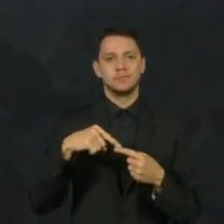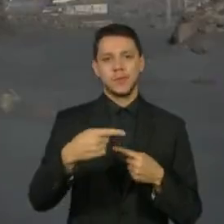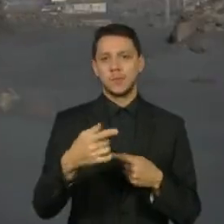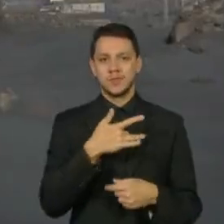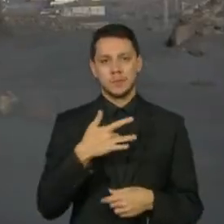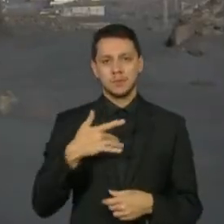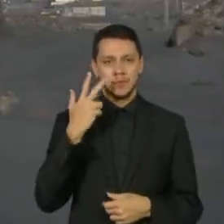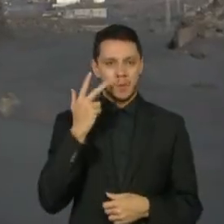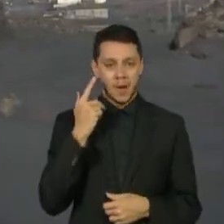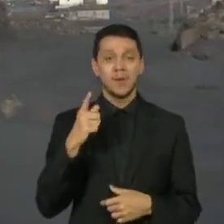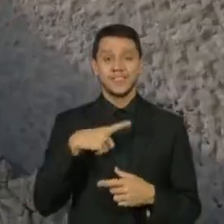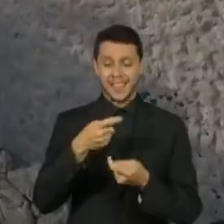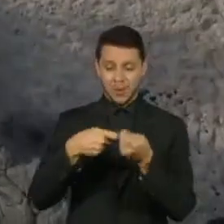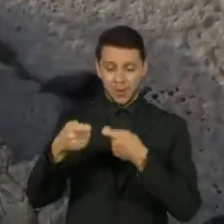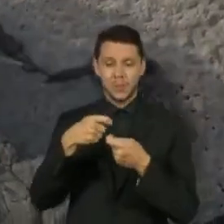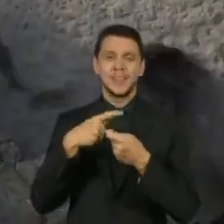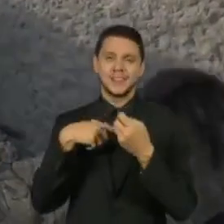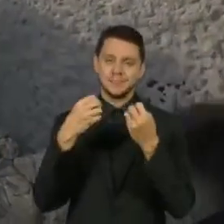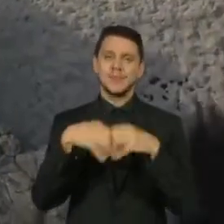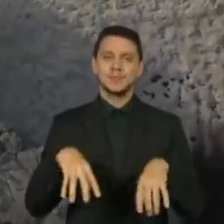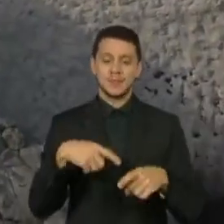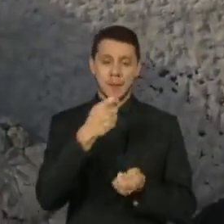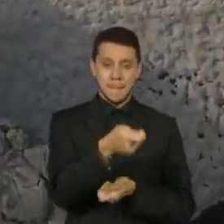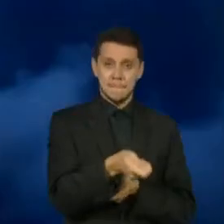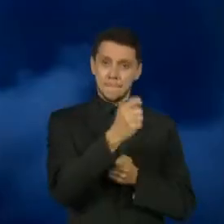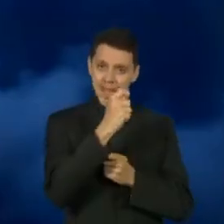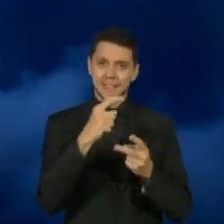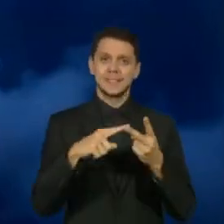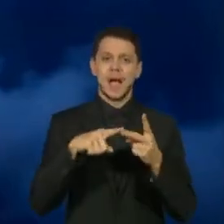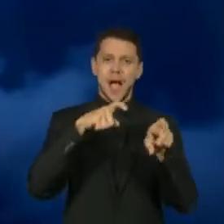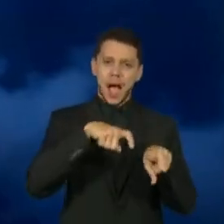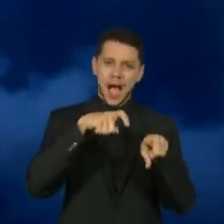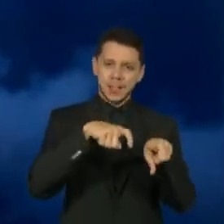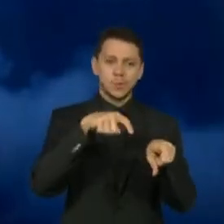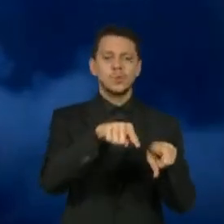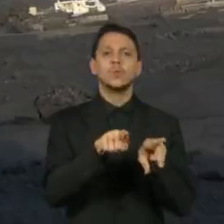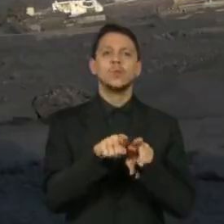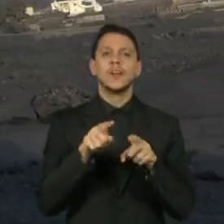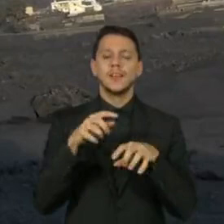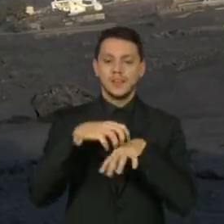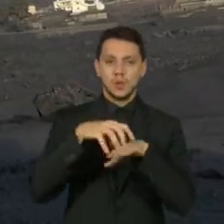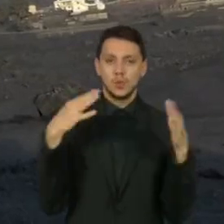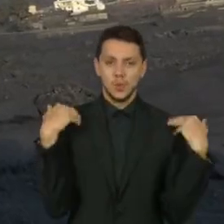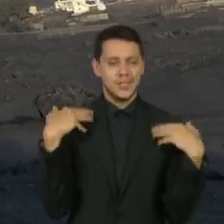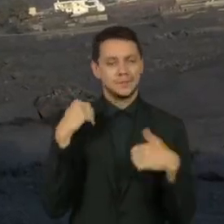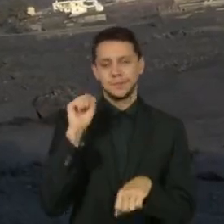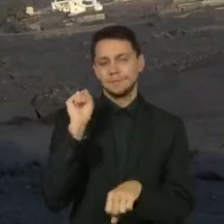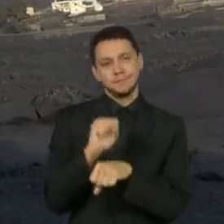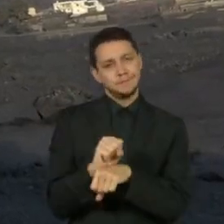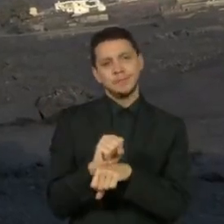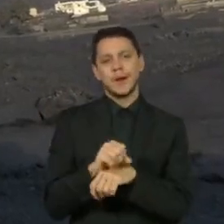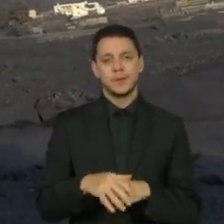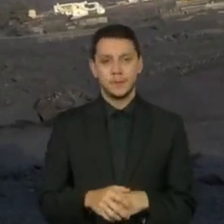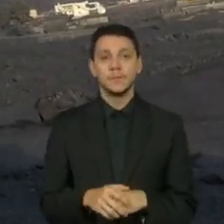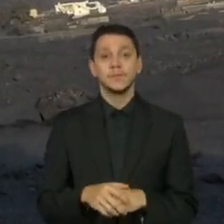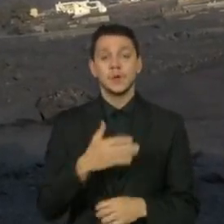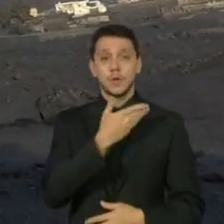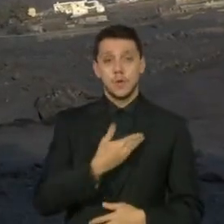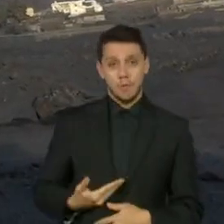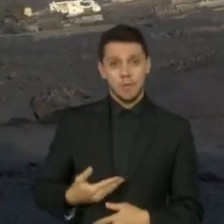afetada, com a pesca, a agricultura e o turismo praticamente parados. O governo de Madrid promete reverter a